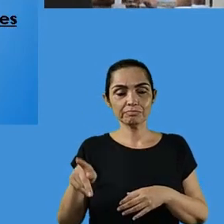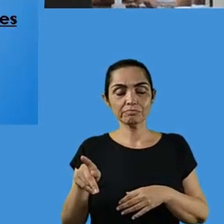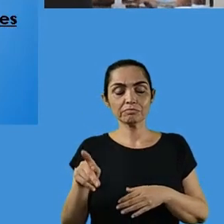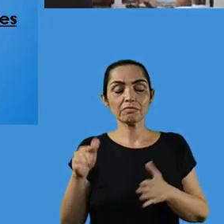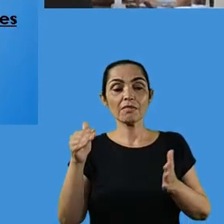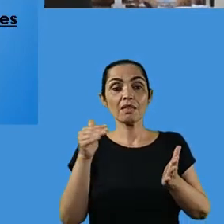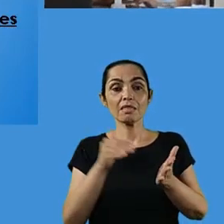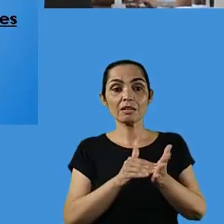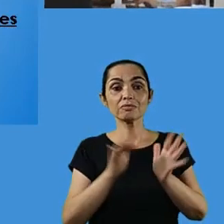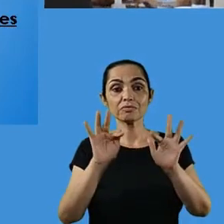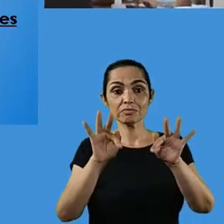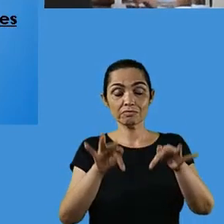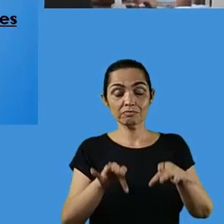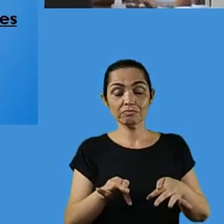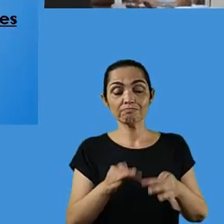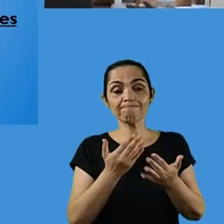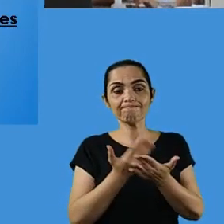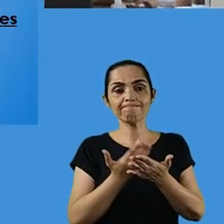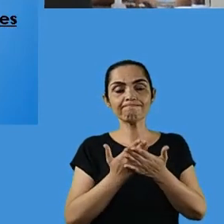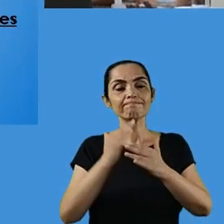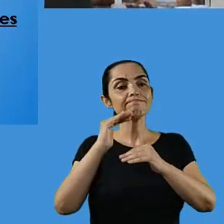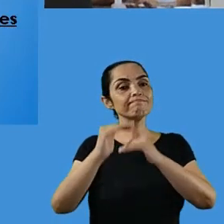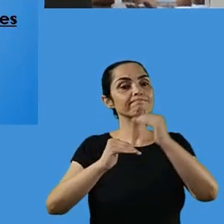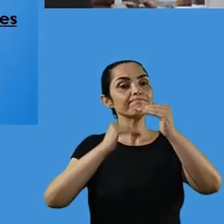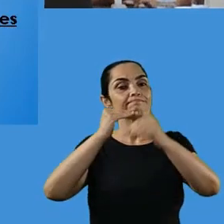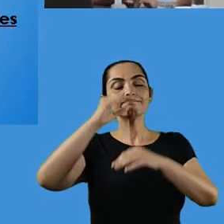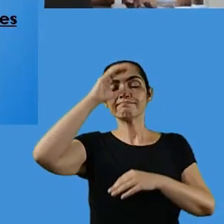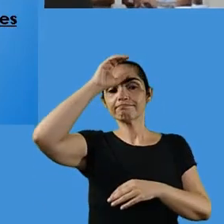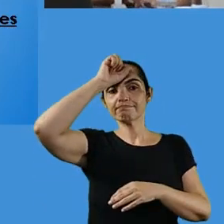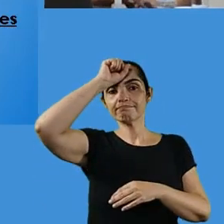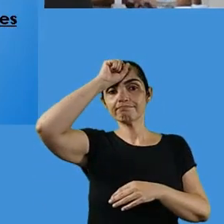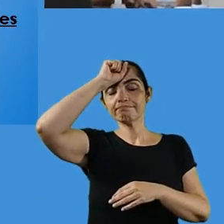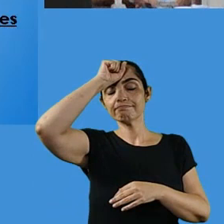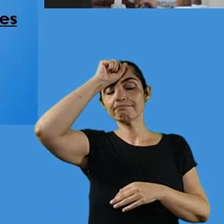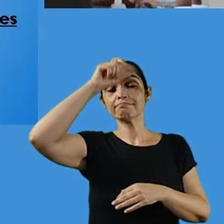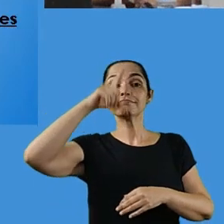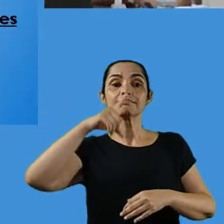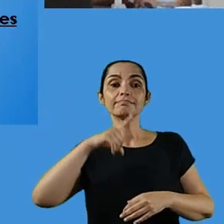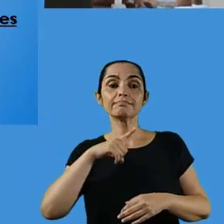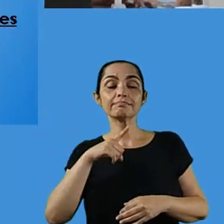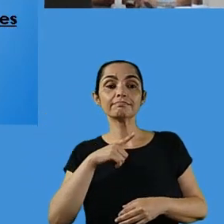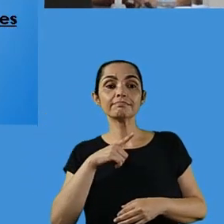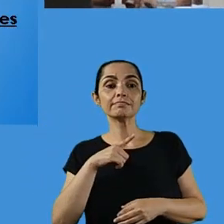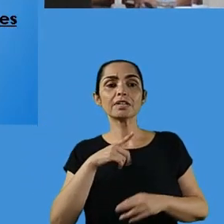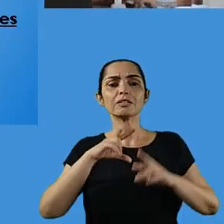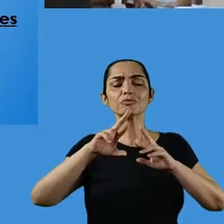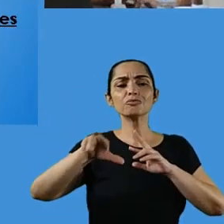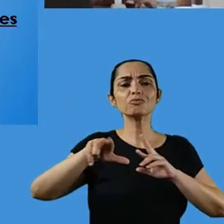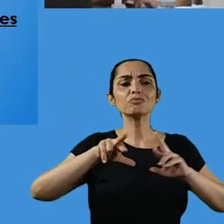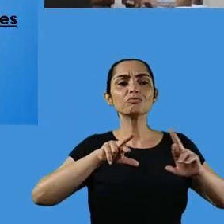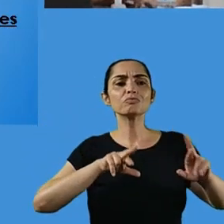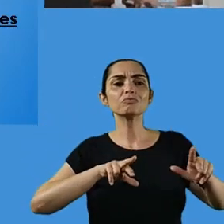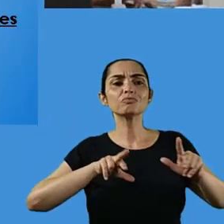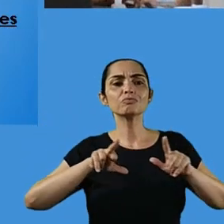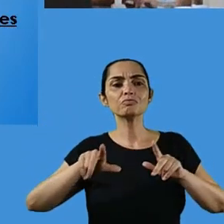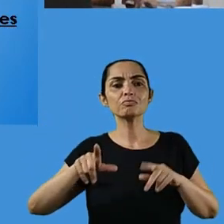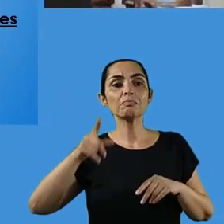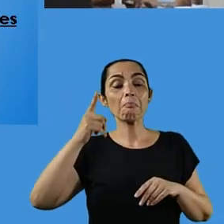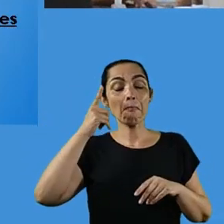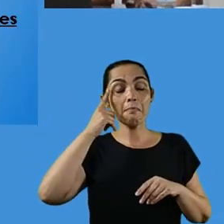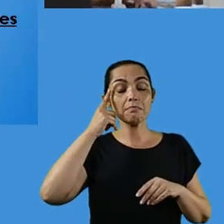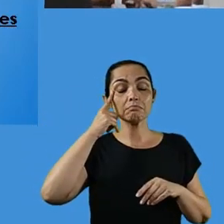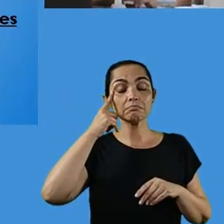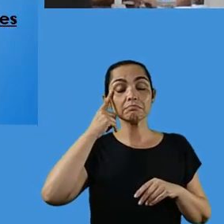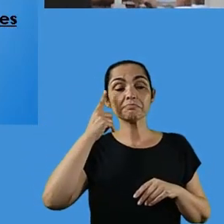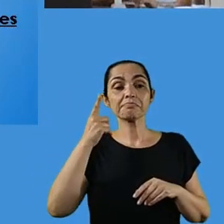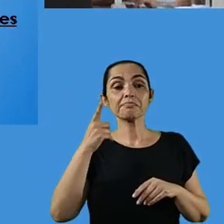é para pensar quais serão as estratégias, as estratégias didáticas dos grupos, o grupo A, o grupo B,